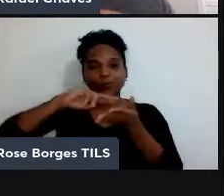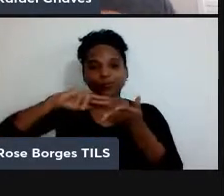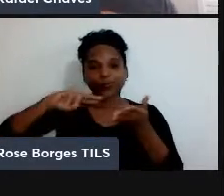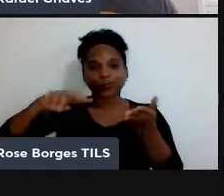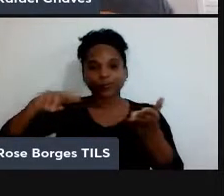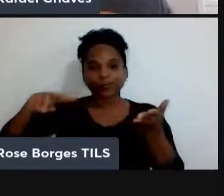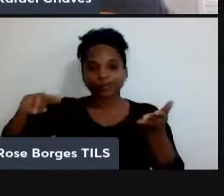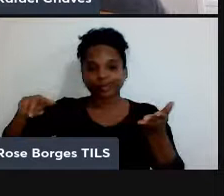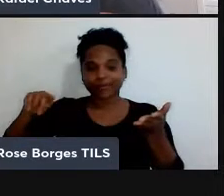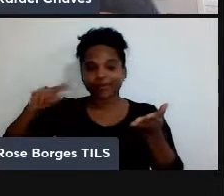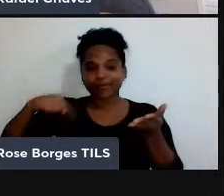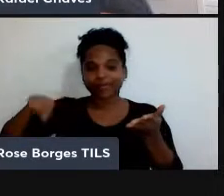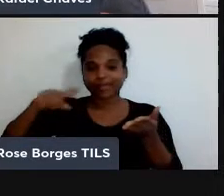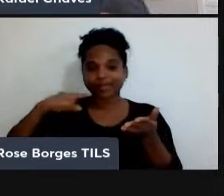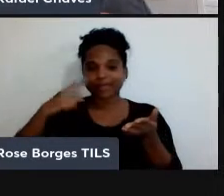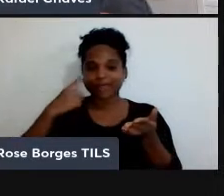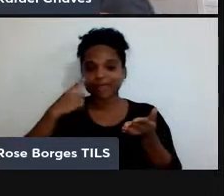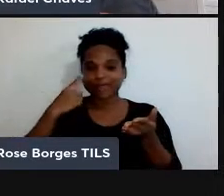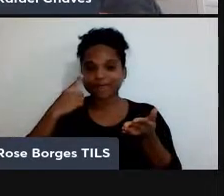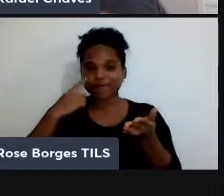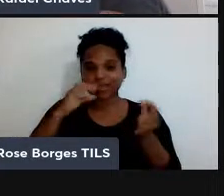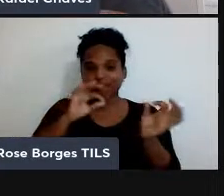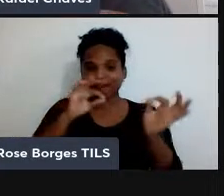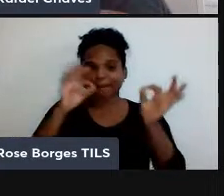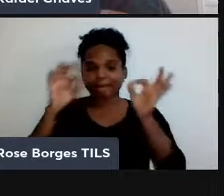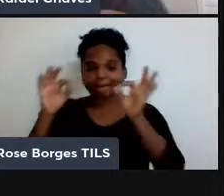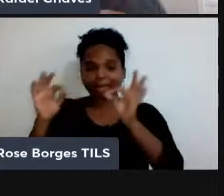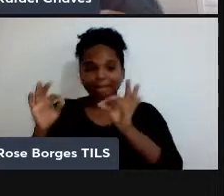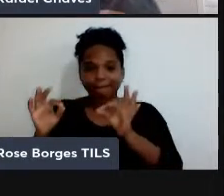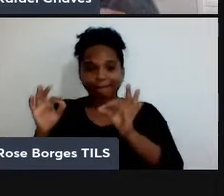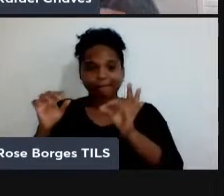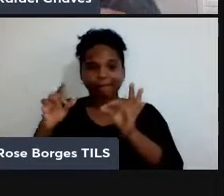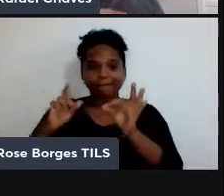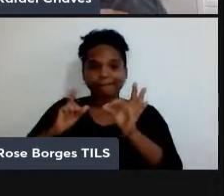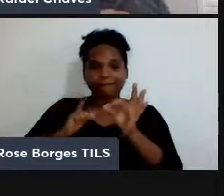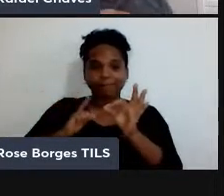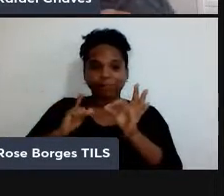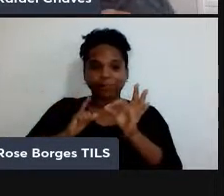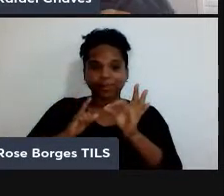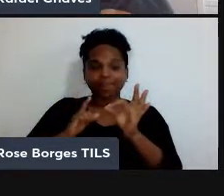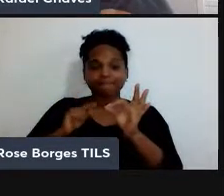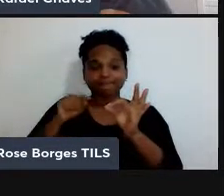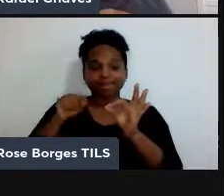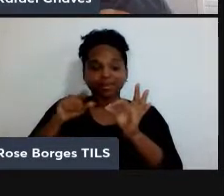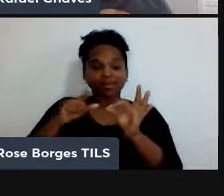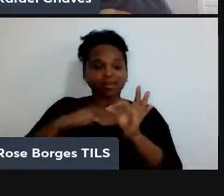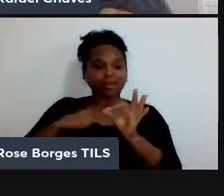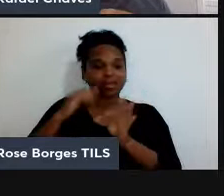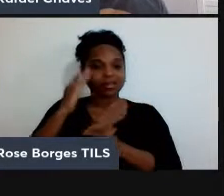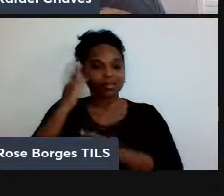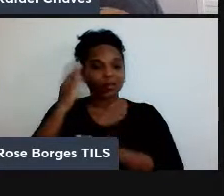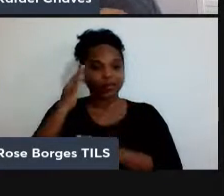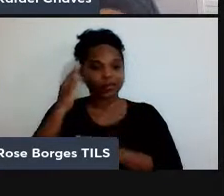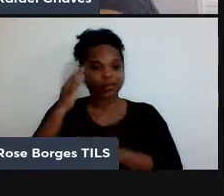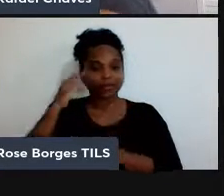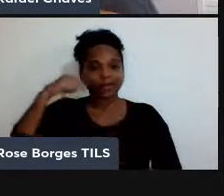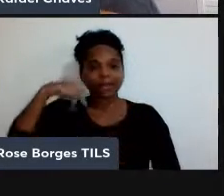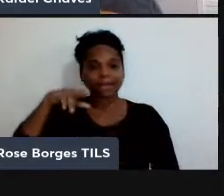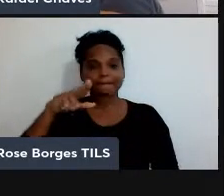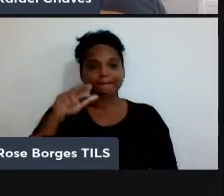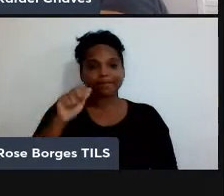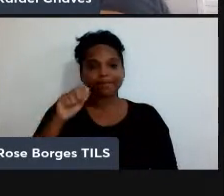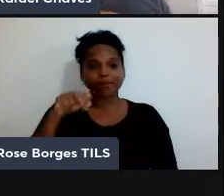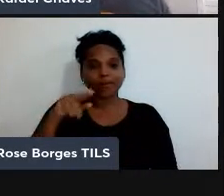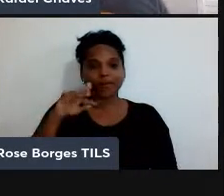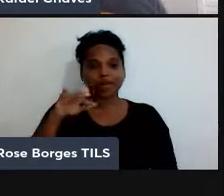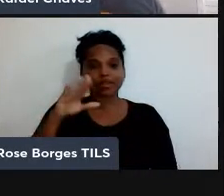aí agora pela tela do computador de vocês, é devido à teoria quântica. Bom, e hoje em dia,